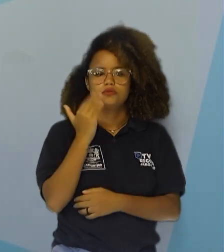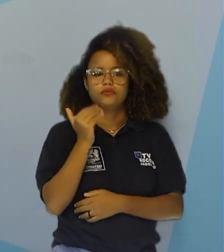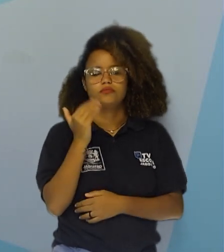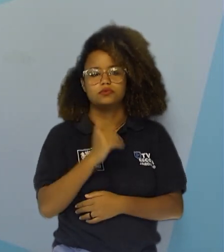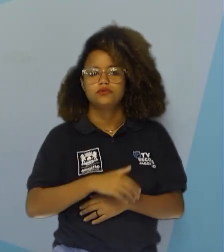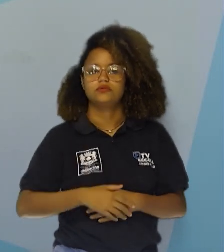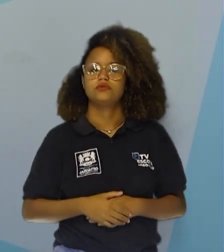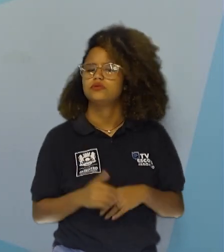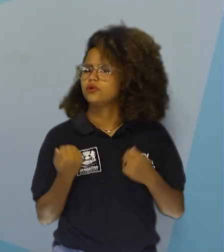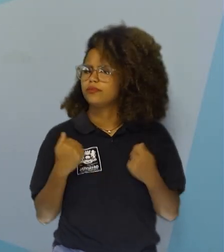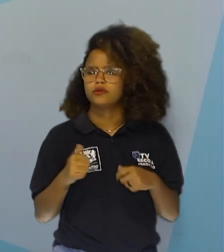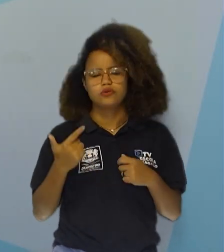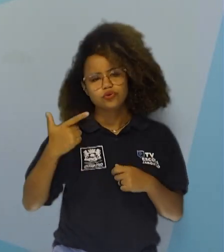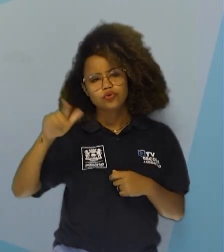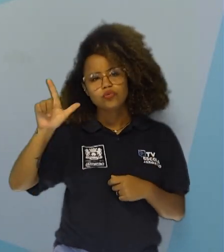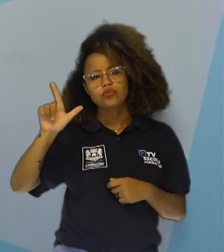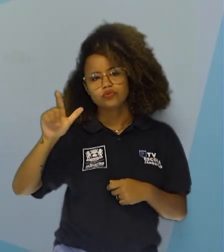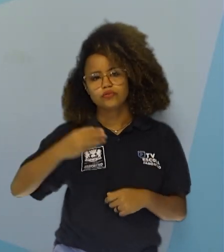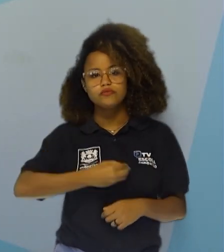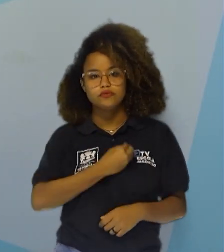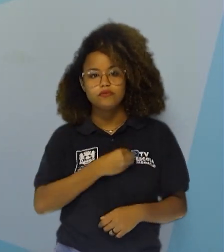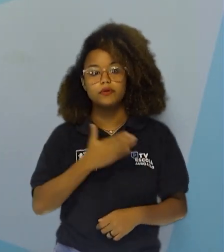Não precisa de outro ser para se alimentar.